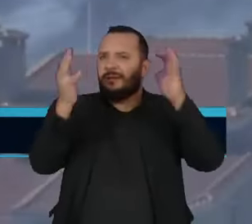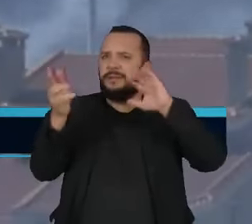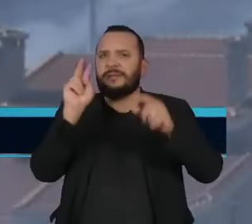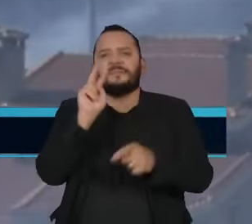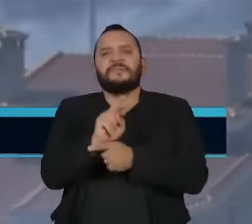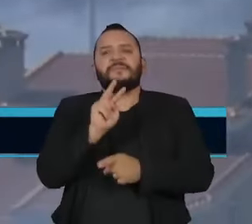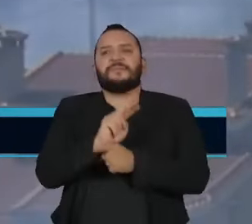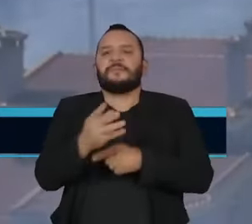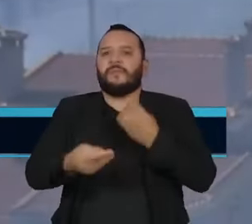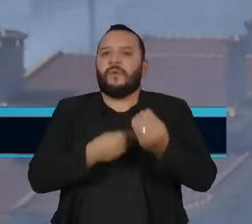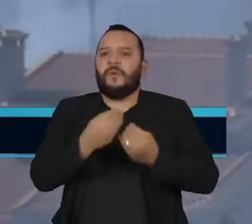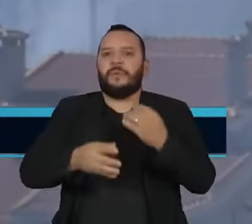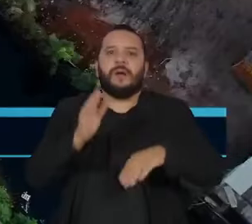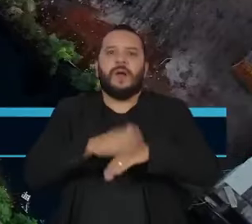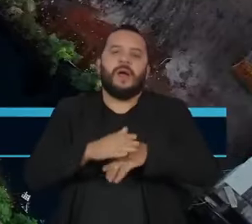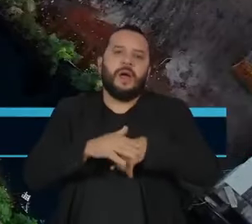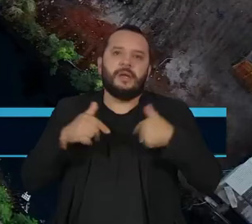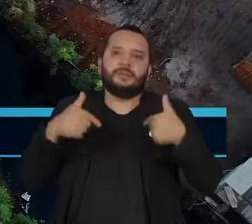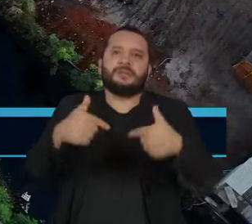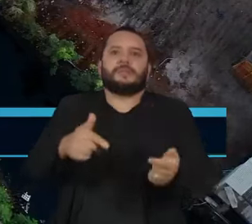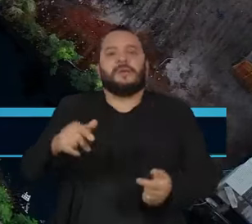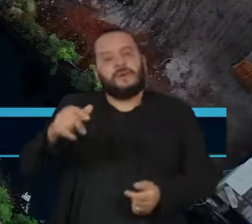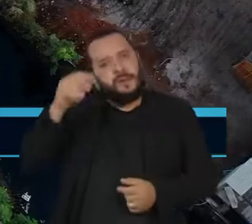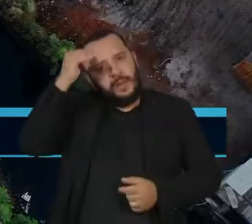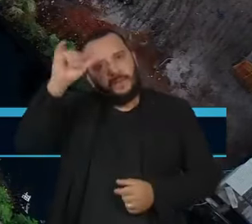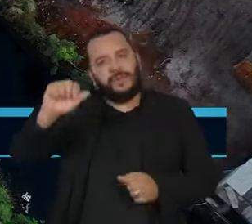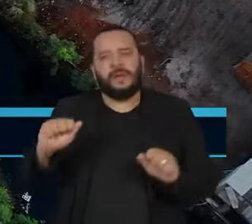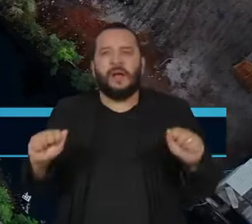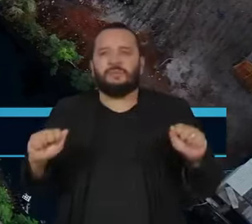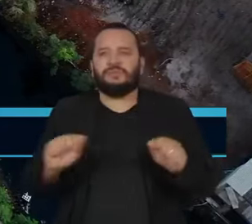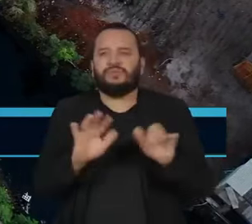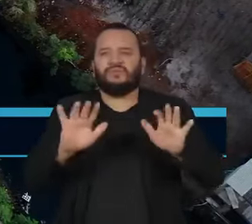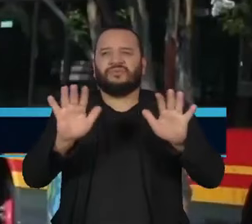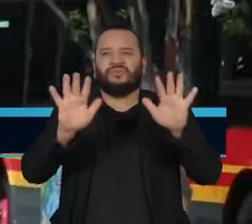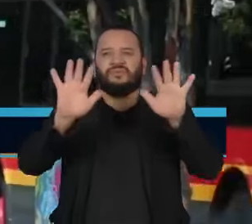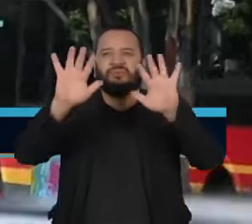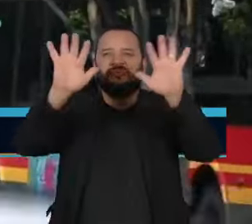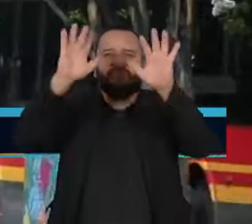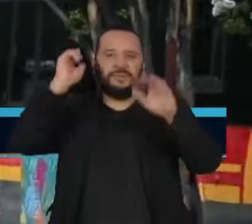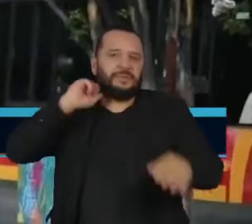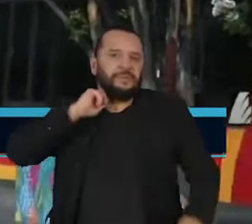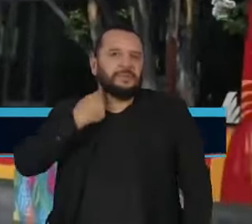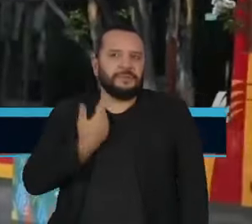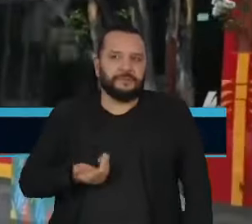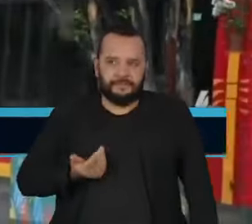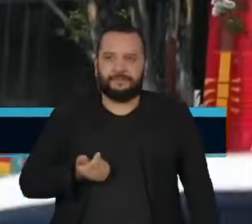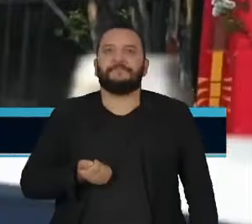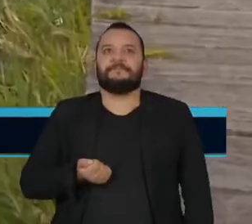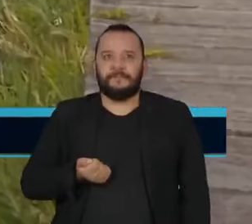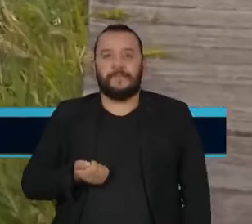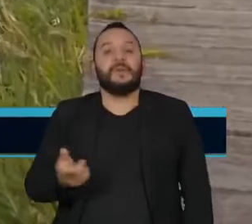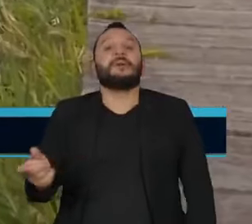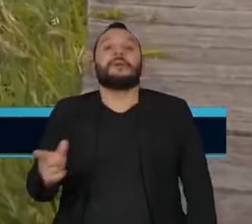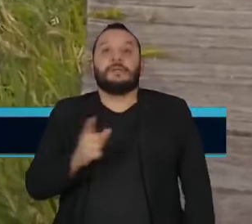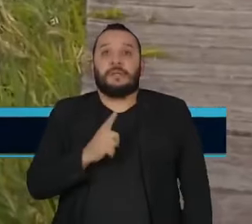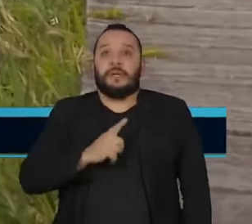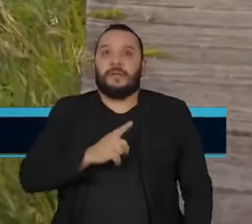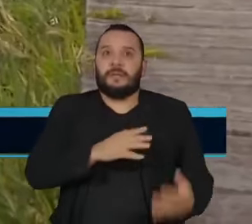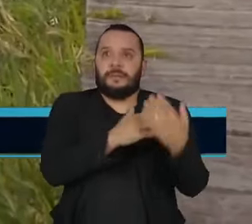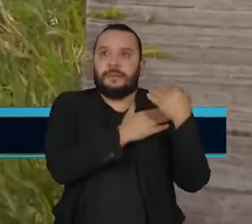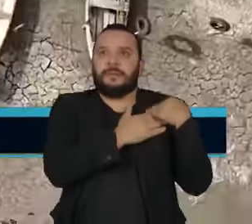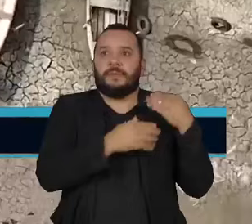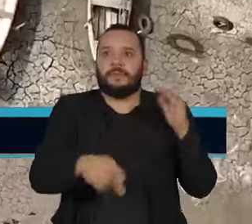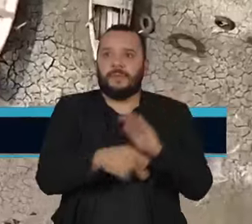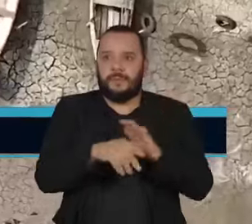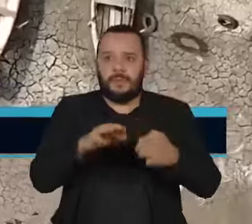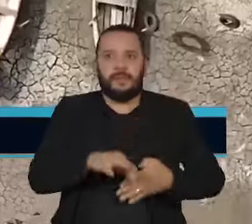por meio de medidas que reduziriam a emissão de gases de efeito estufa. Na lista de tarefas dos líderes reunidos